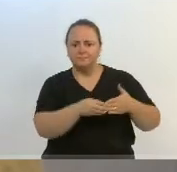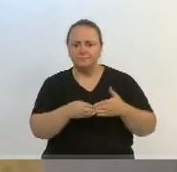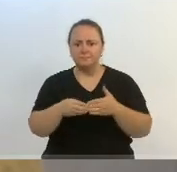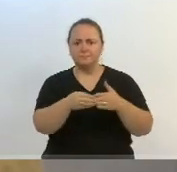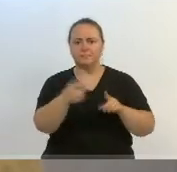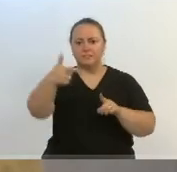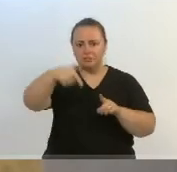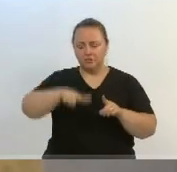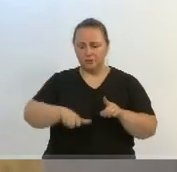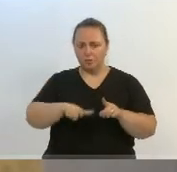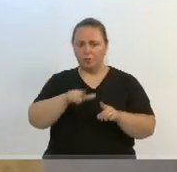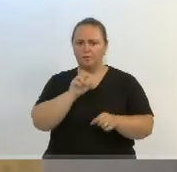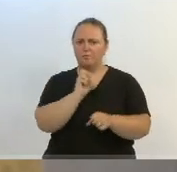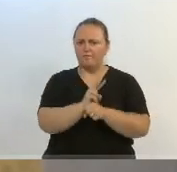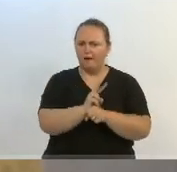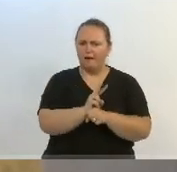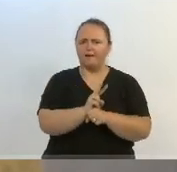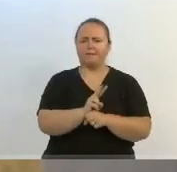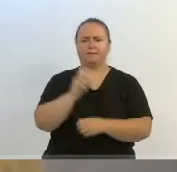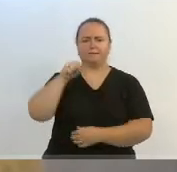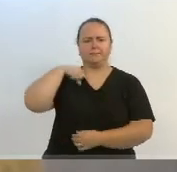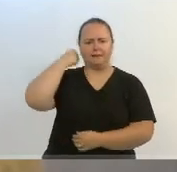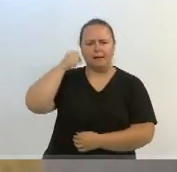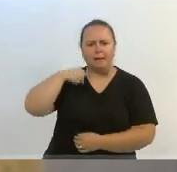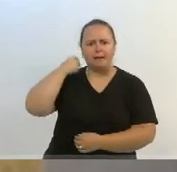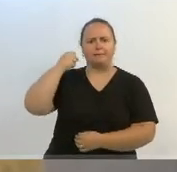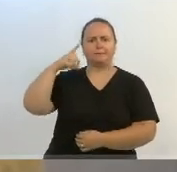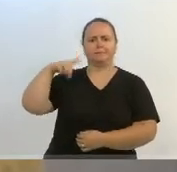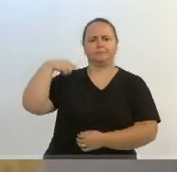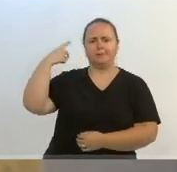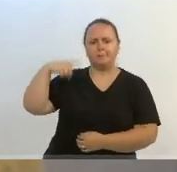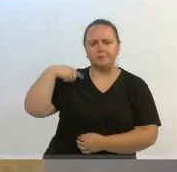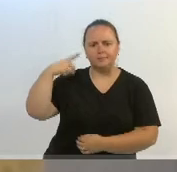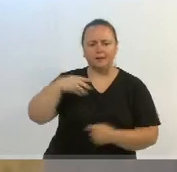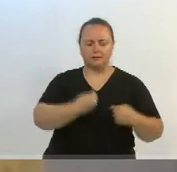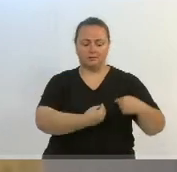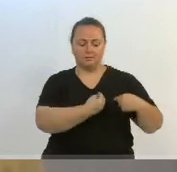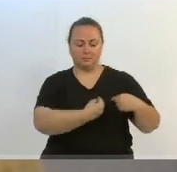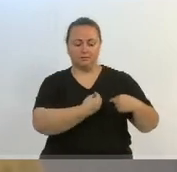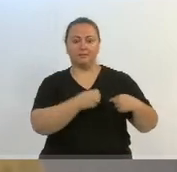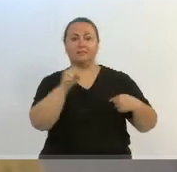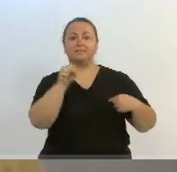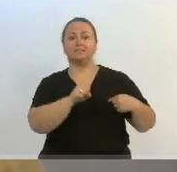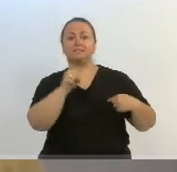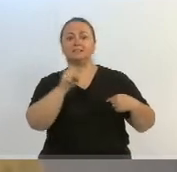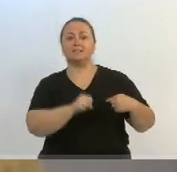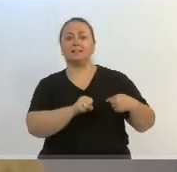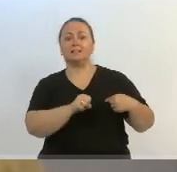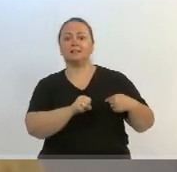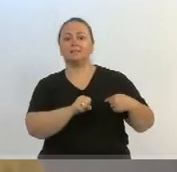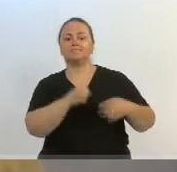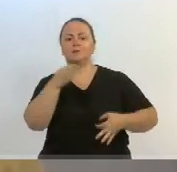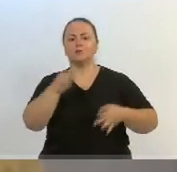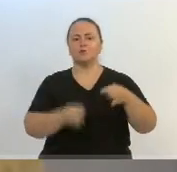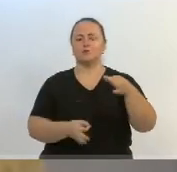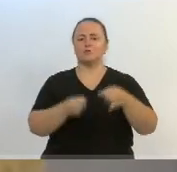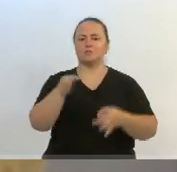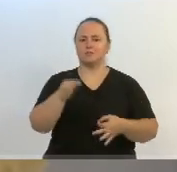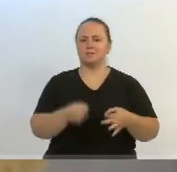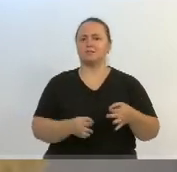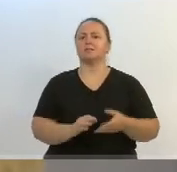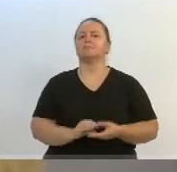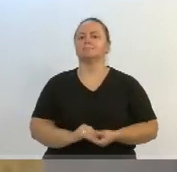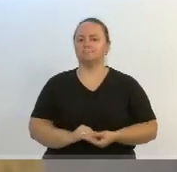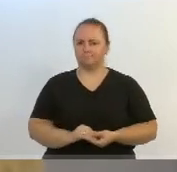cargos, de deputado e senador, estão sendo, sim, alcançados pela mão da justiça, é exemplo do